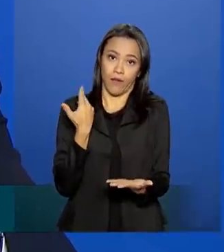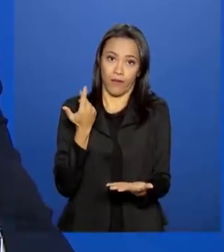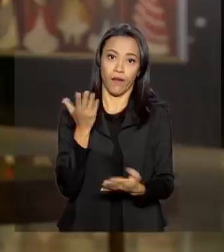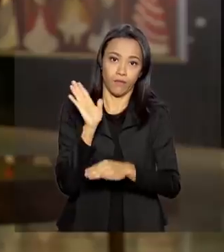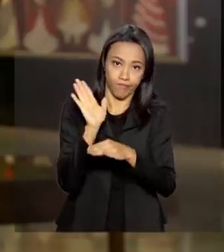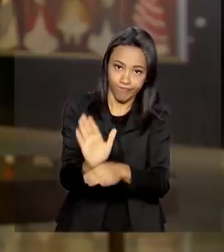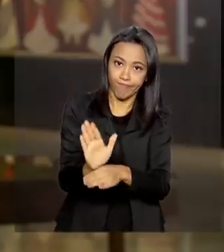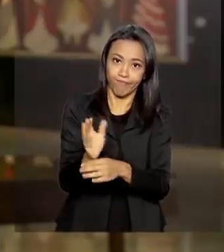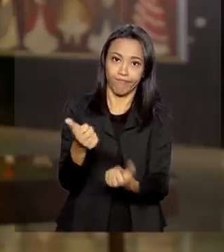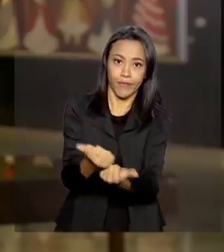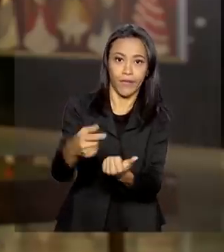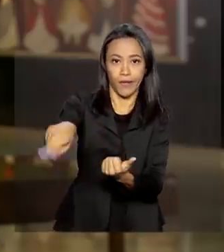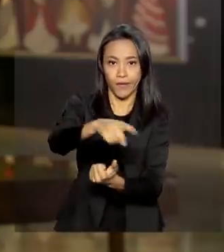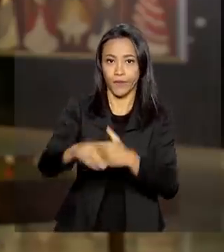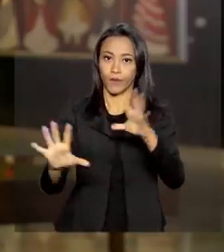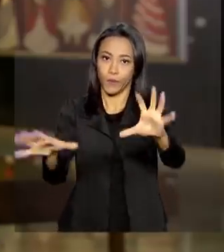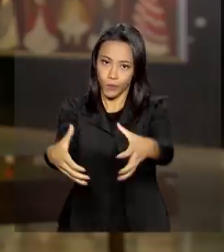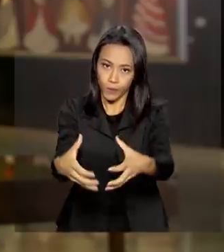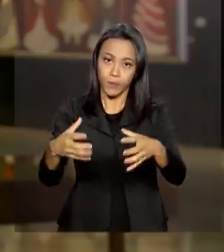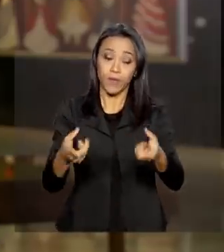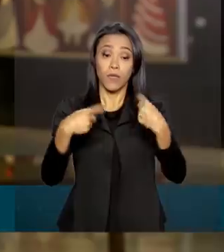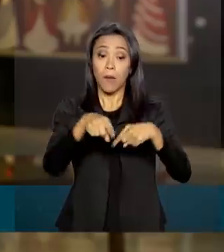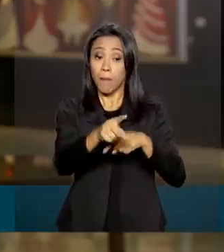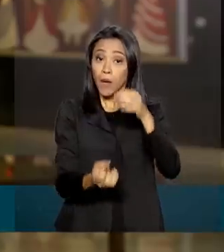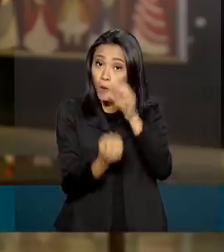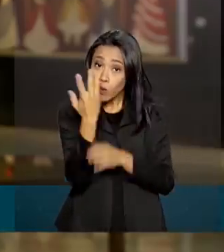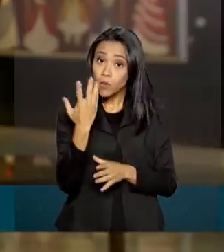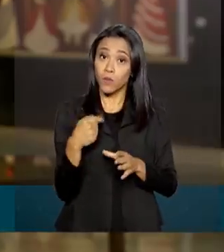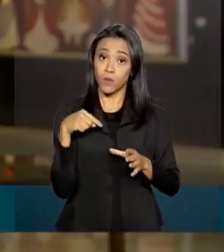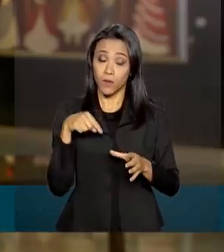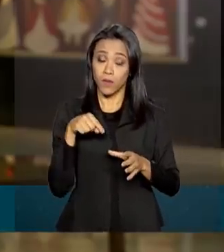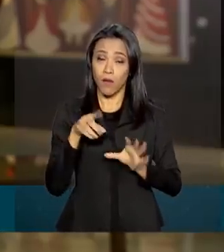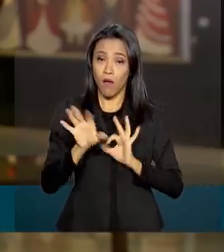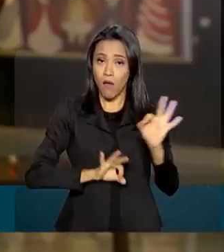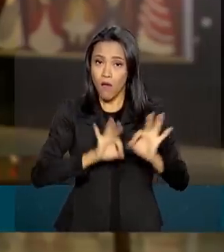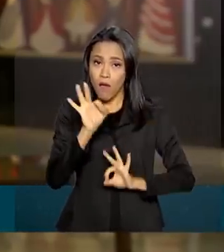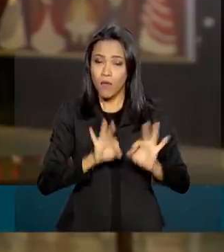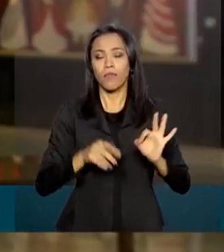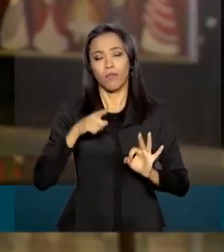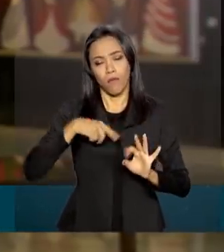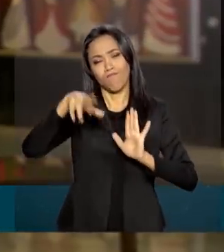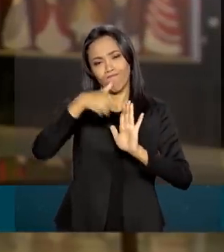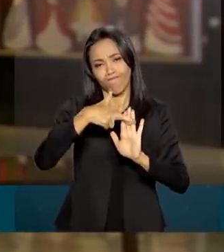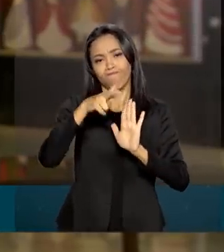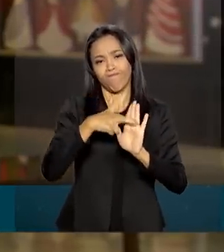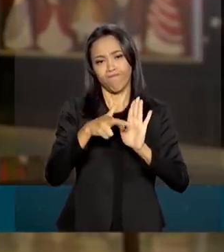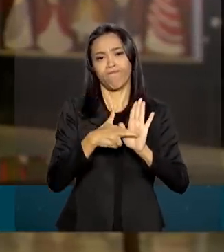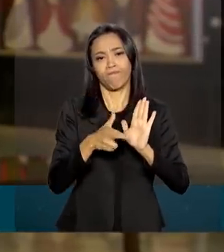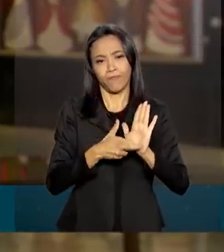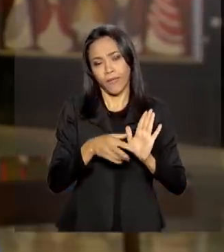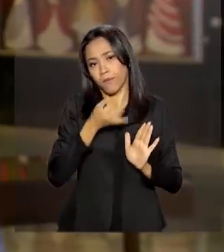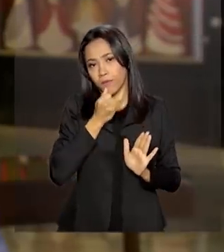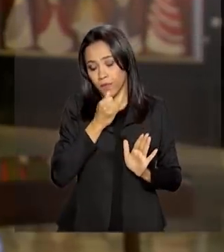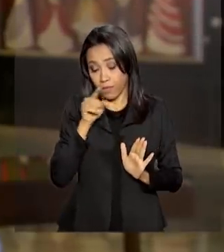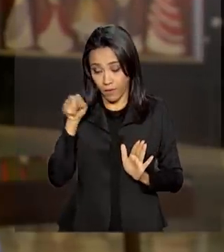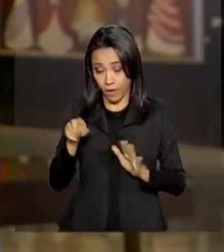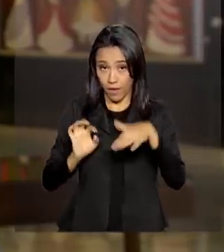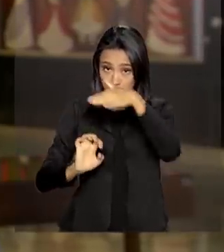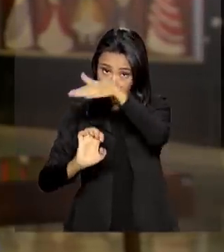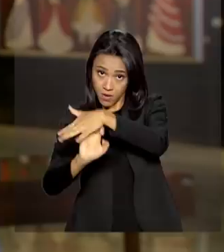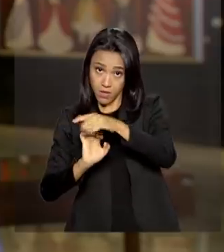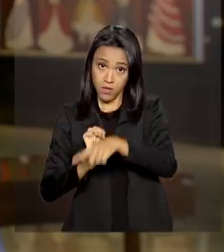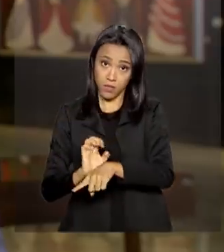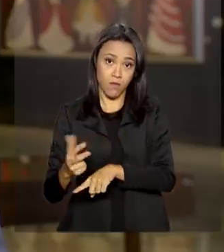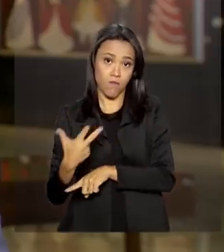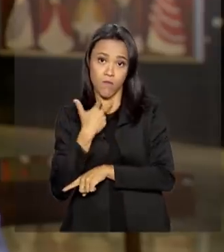consigamos. Para constituir essa empresa simples de crédito, será preciso cumprir algumas exigências. A empresa, por exemplo, não vai